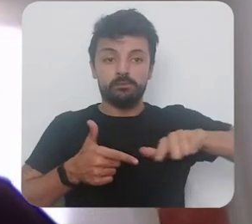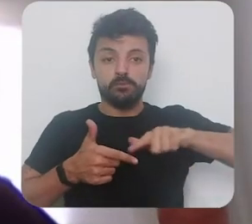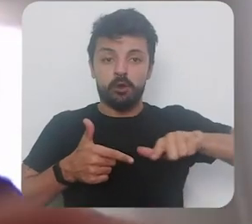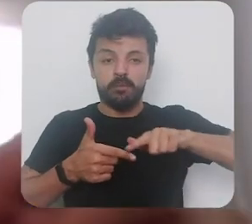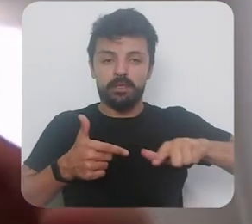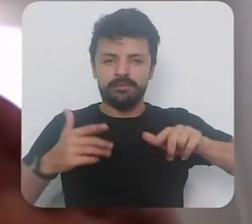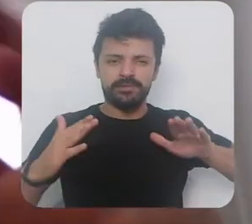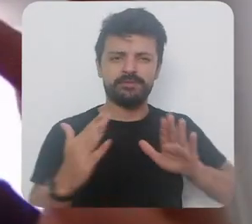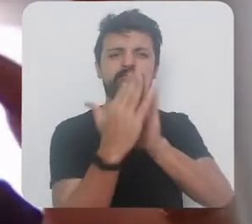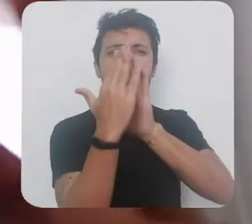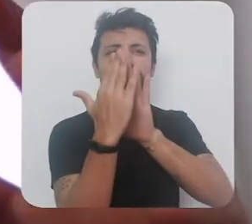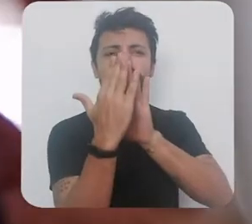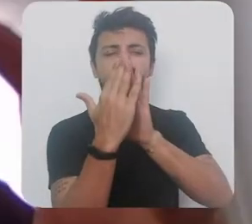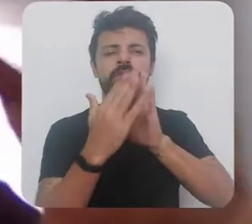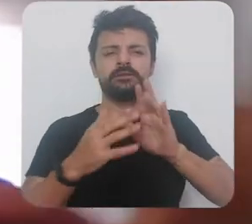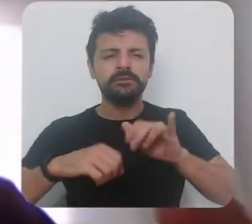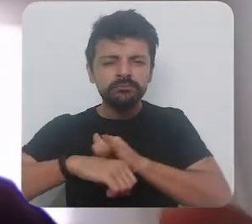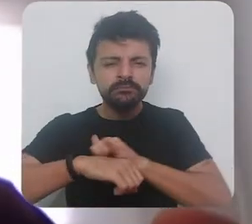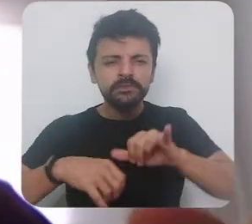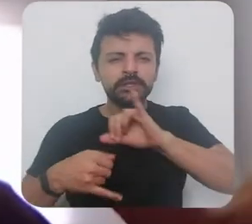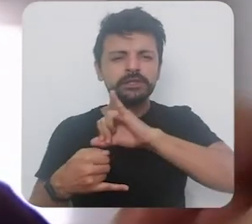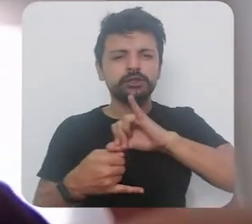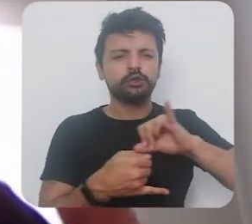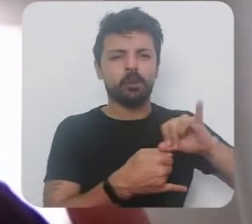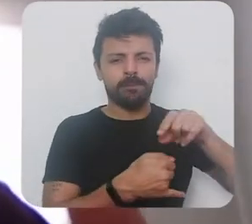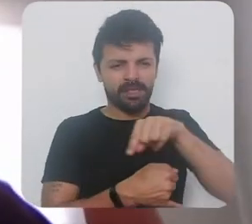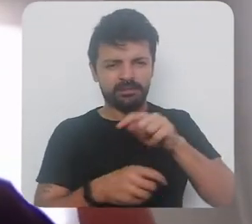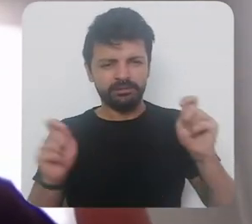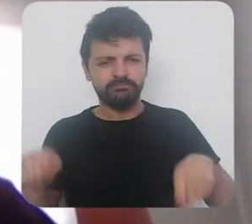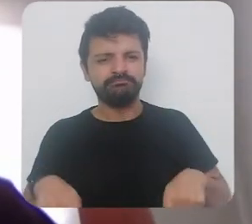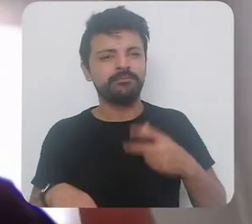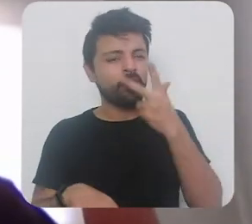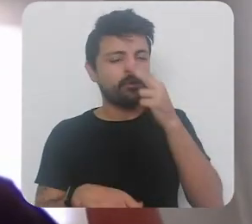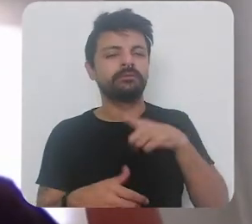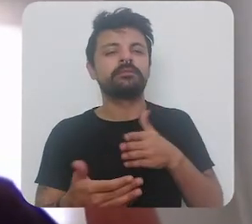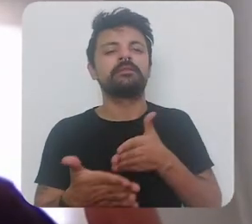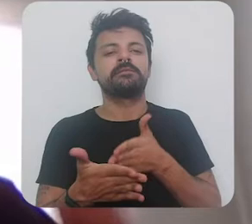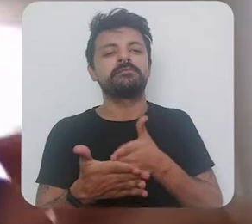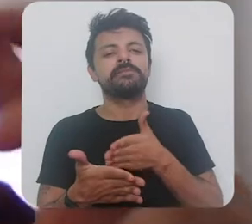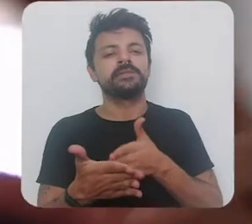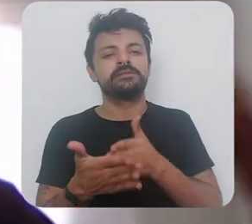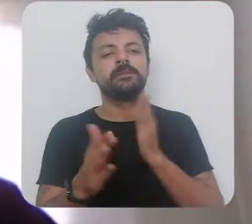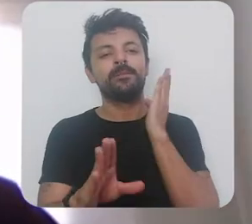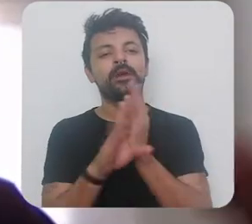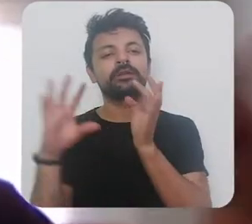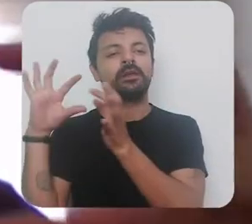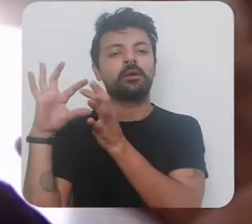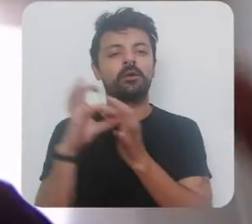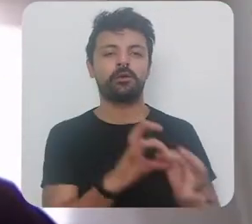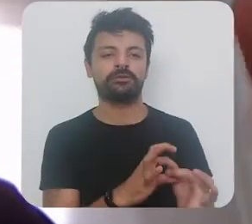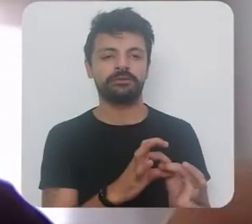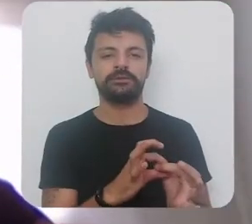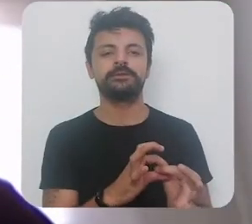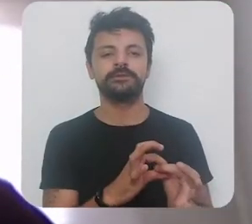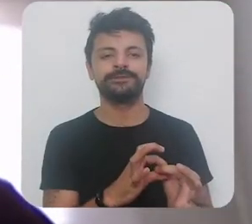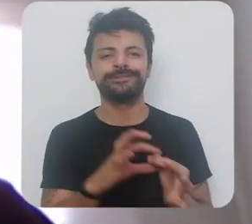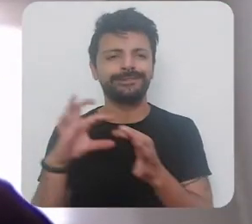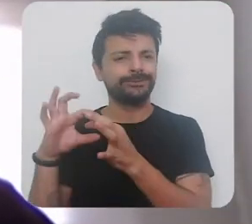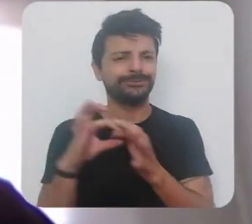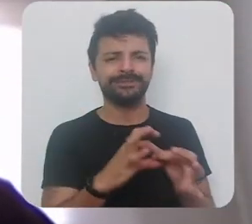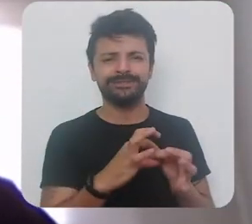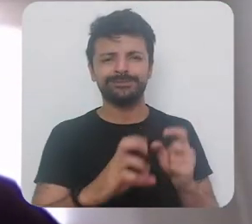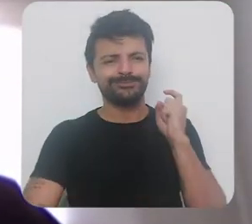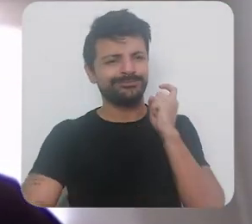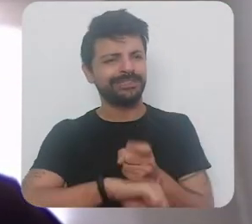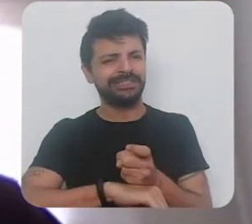enfrentar o problema com os instrumentos disponíveis ela é limitada em função desse contexto todo